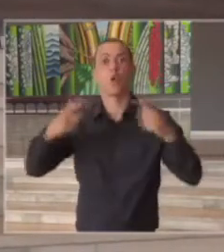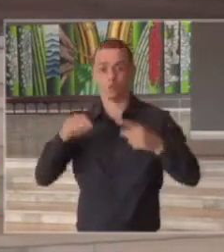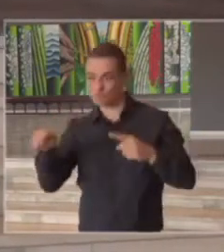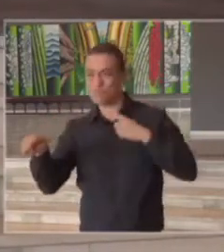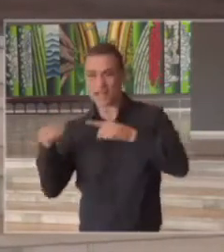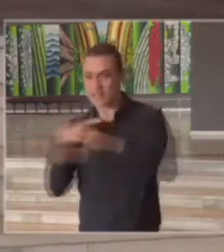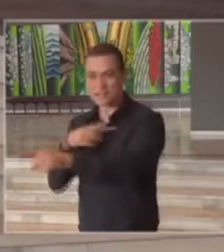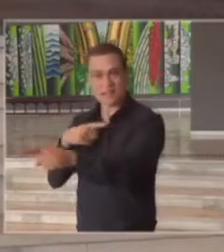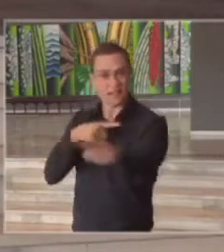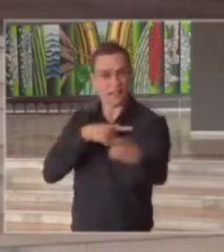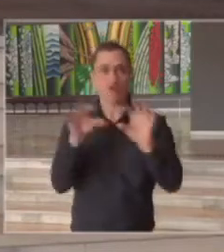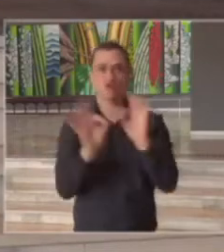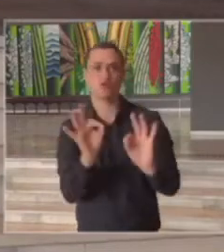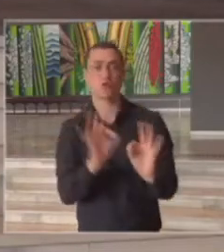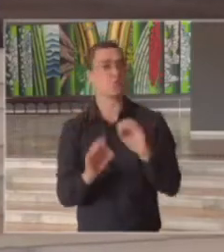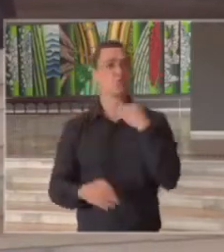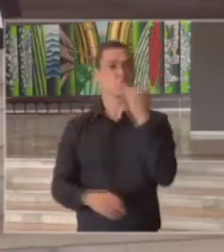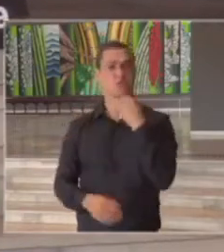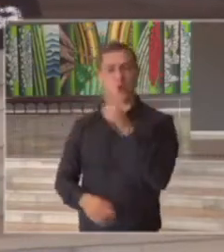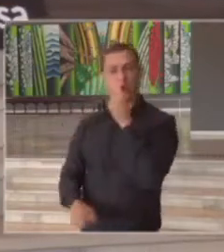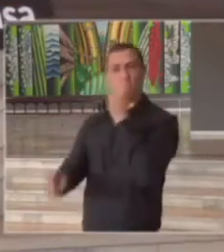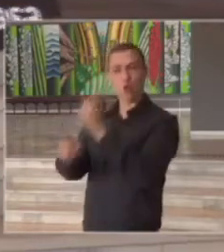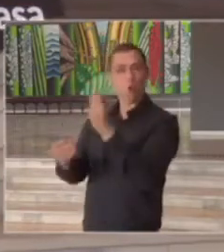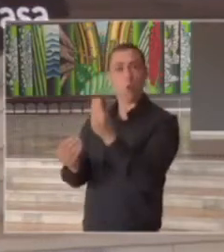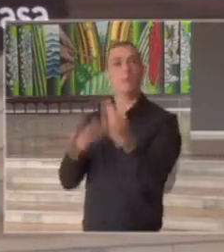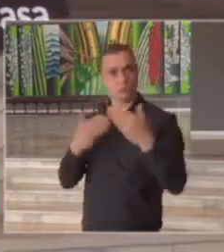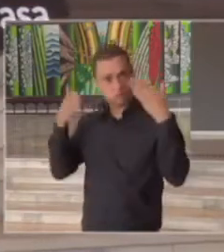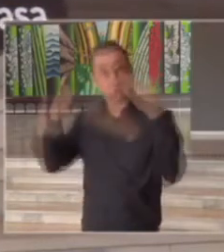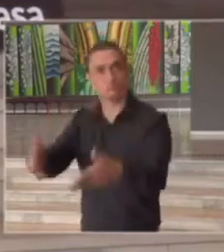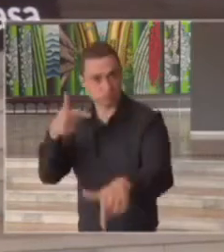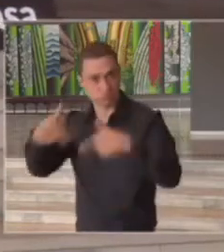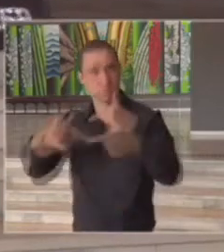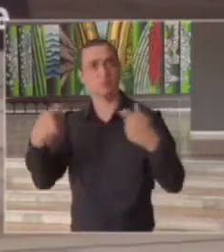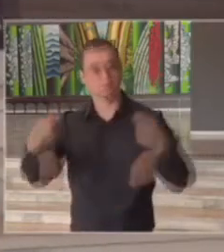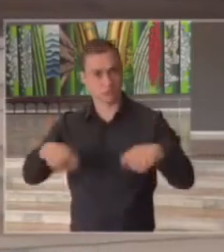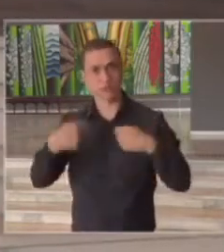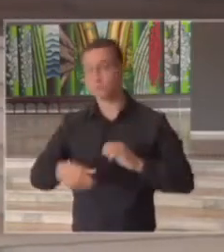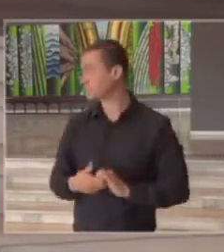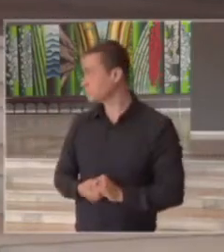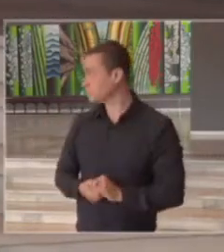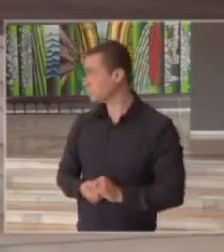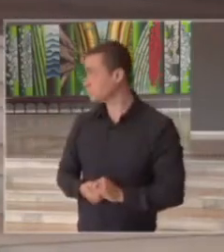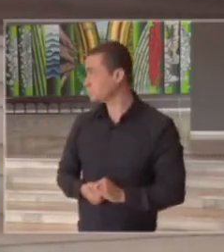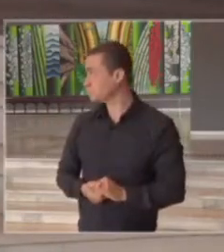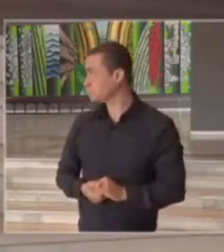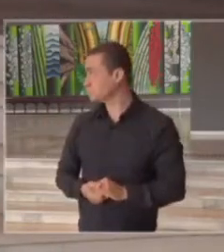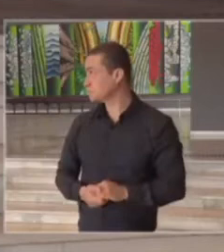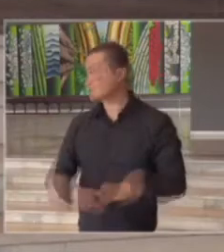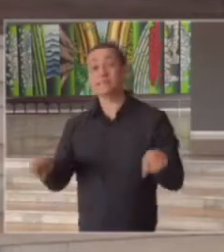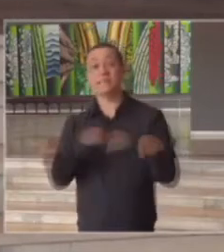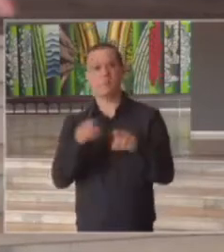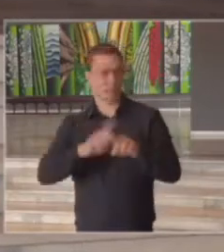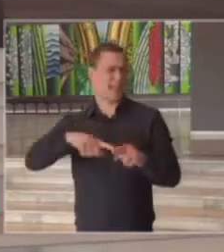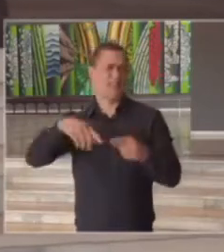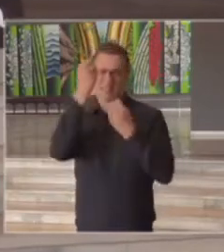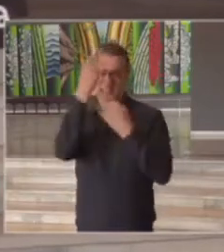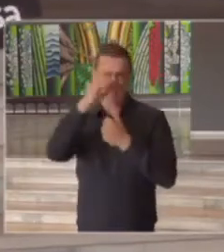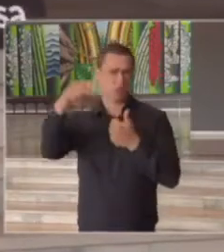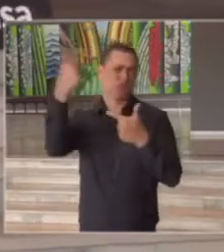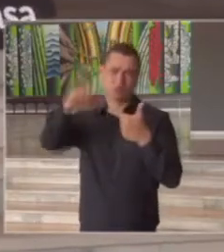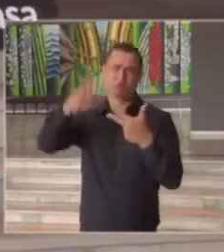não basta apenas diagnosticar é preciso atuar bom e além de uma outra série de dados